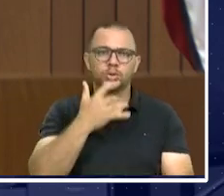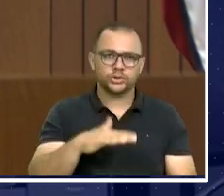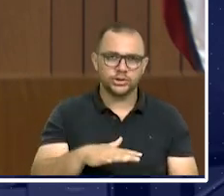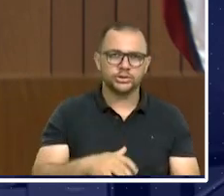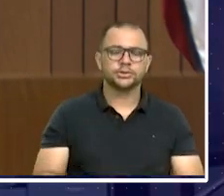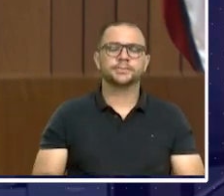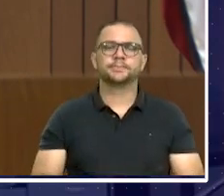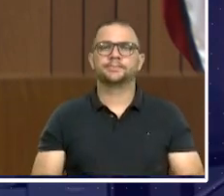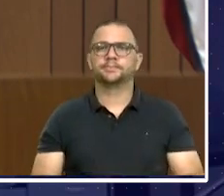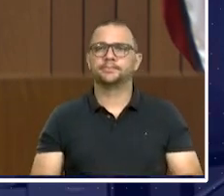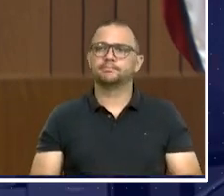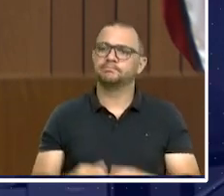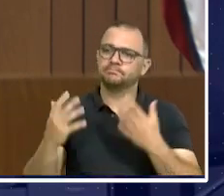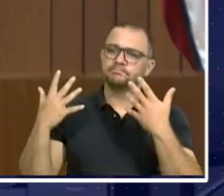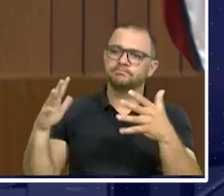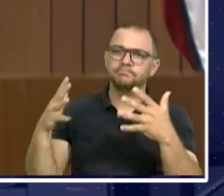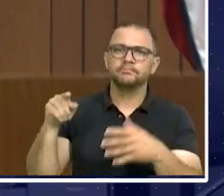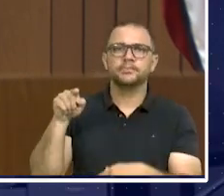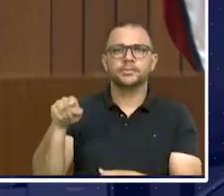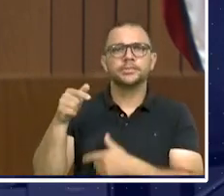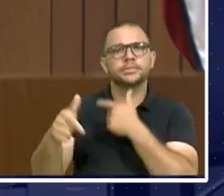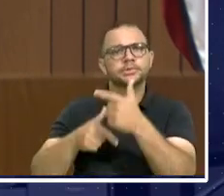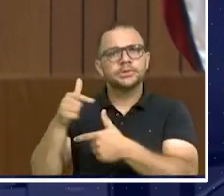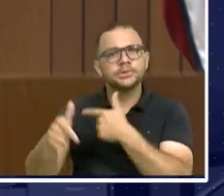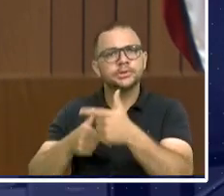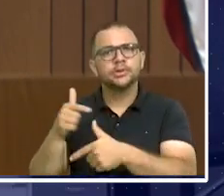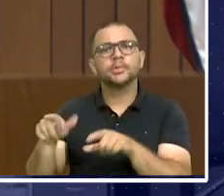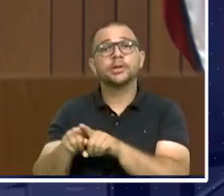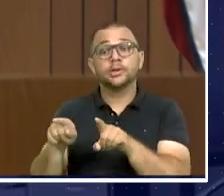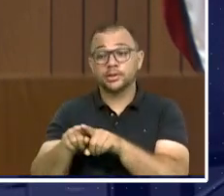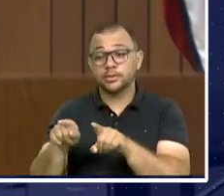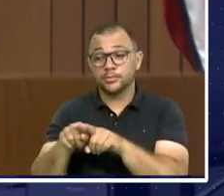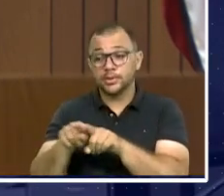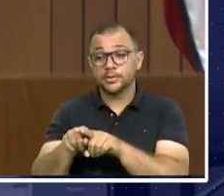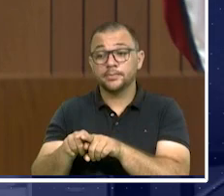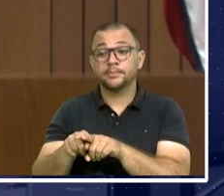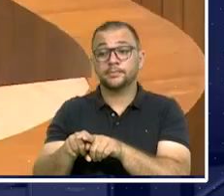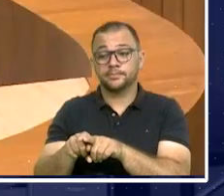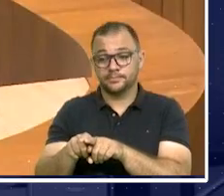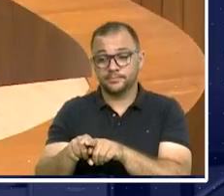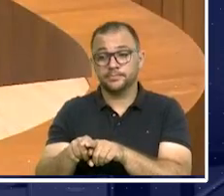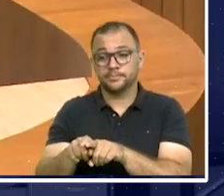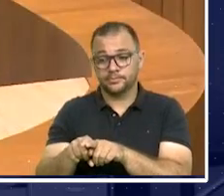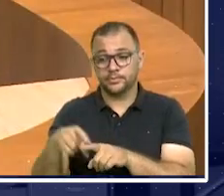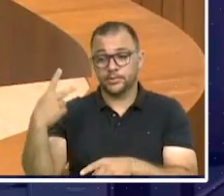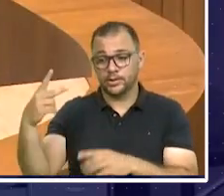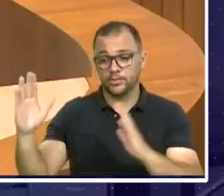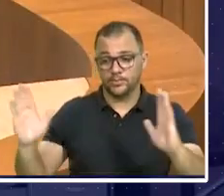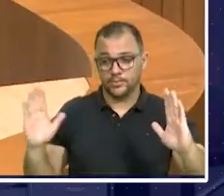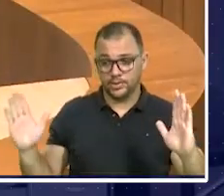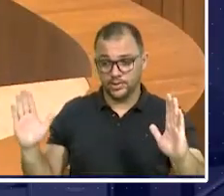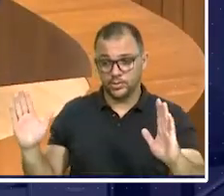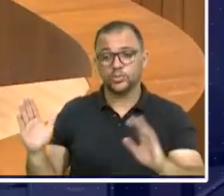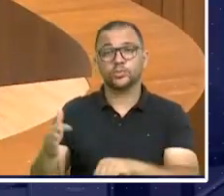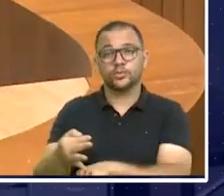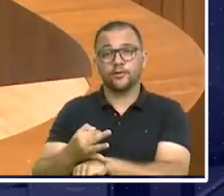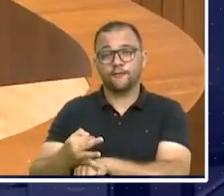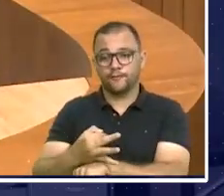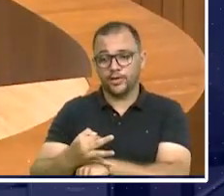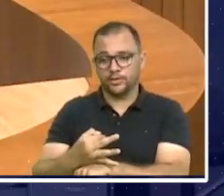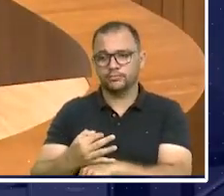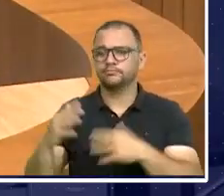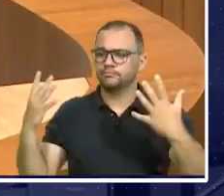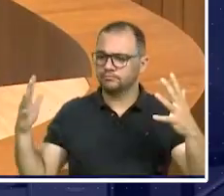condutores desse serviço e registrou a manifestação dos trabalhadores públicos do SAMU. Com relação aos motoristas da ambulância,